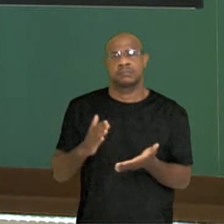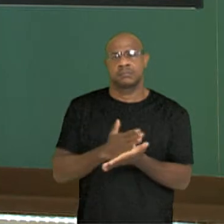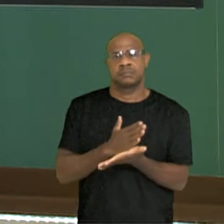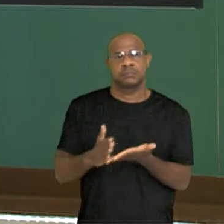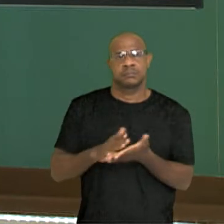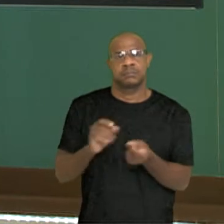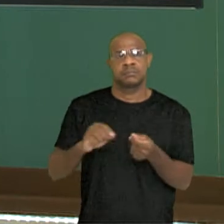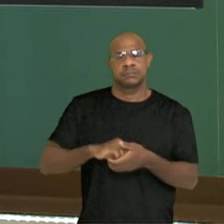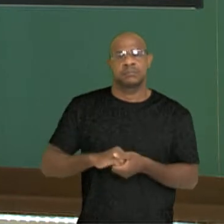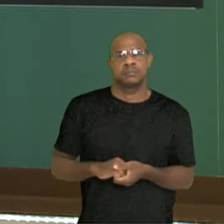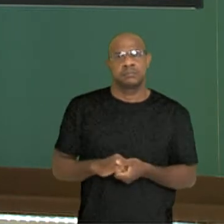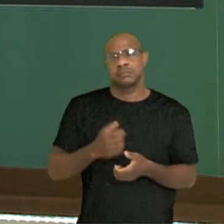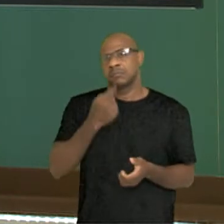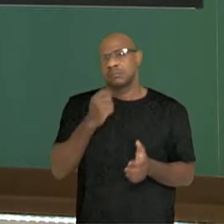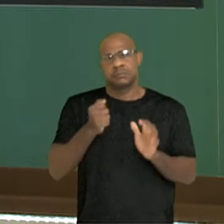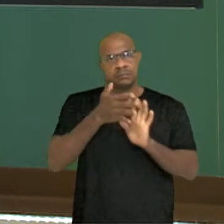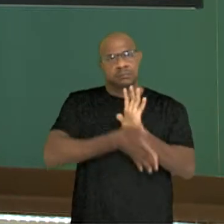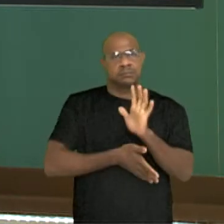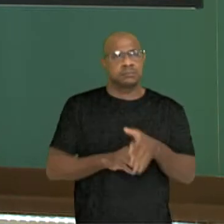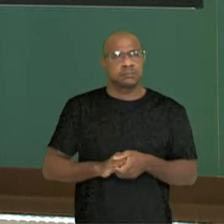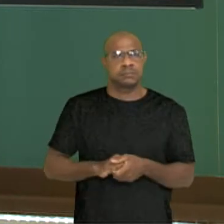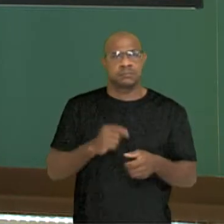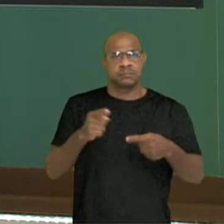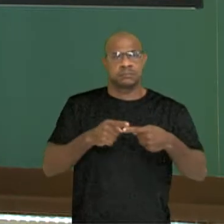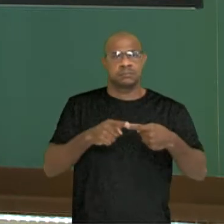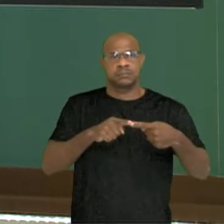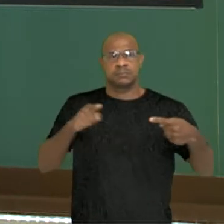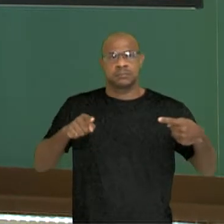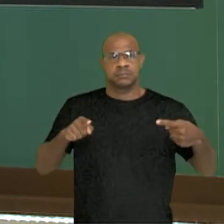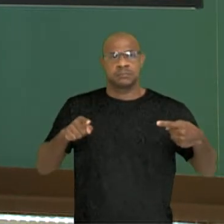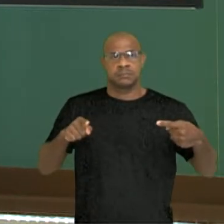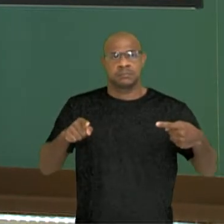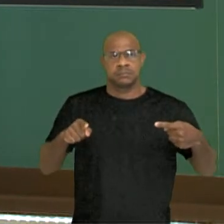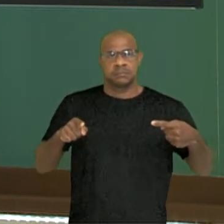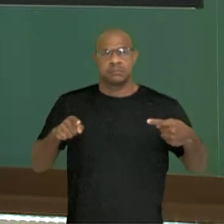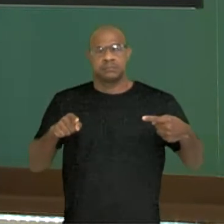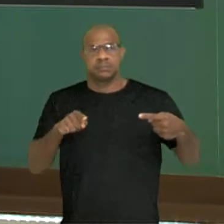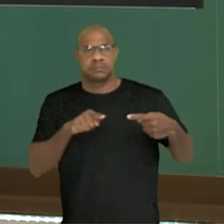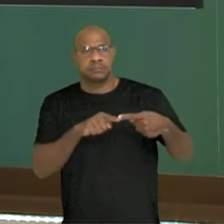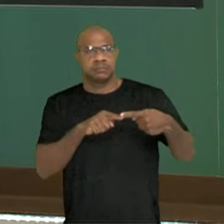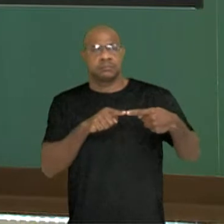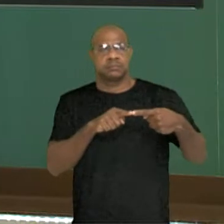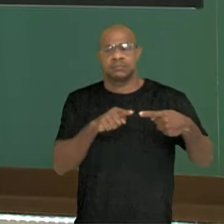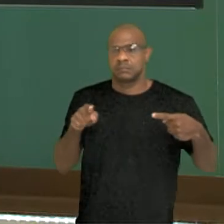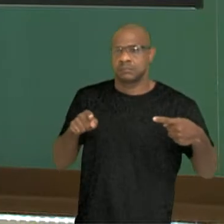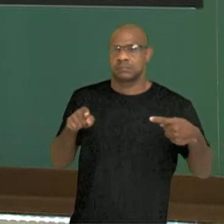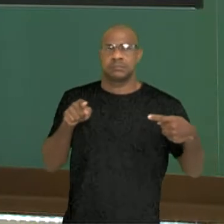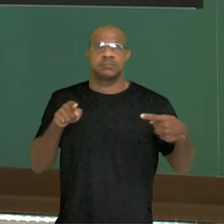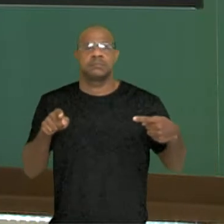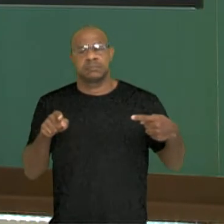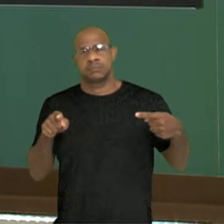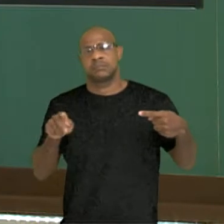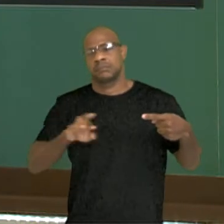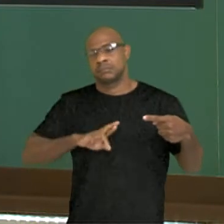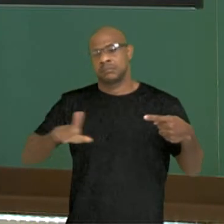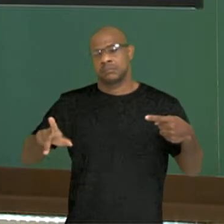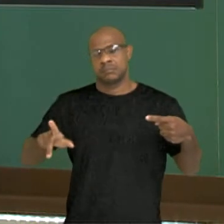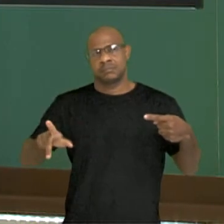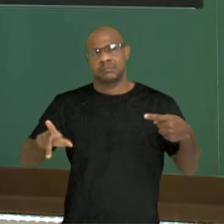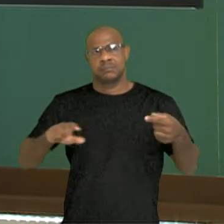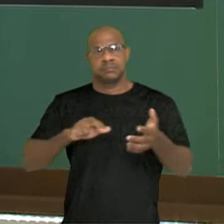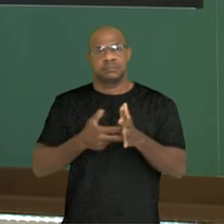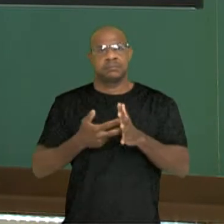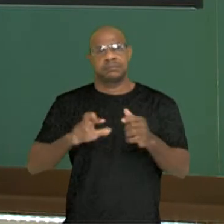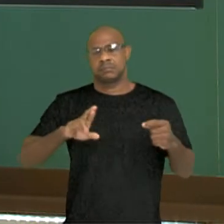Ser um bicho raro. O que significa ser raro ou rara? Diferente a los demás. Ser diferente dos